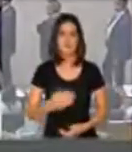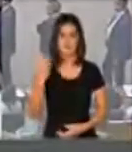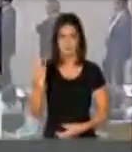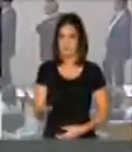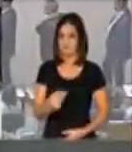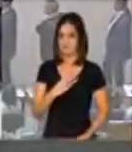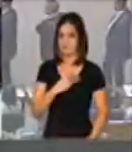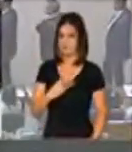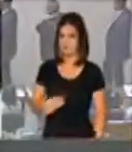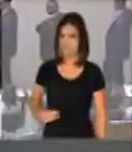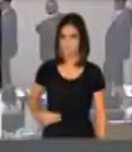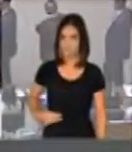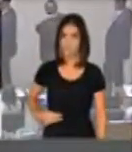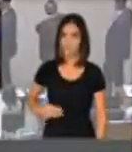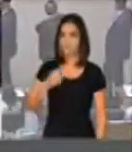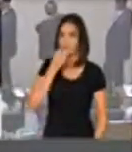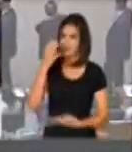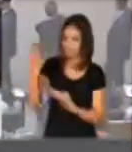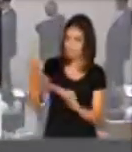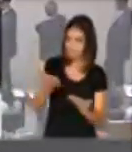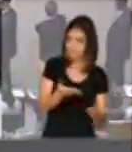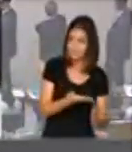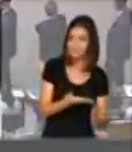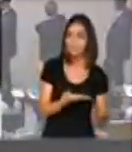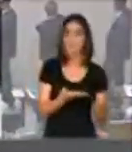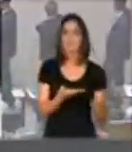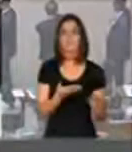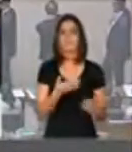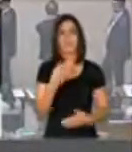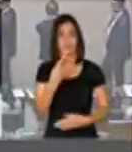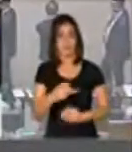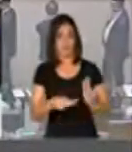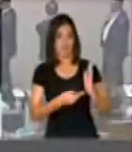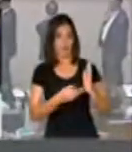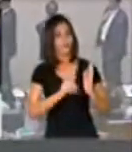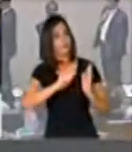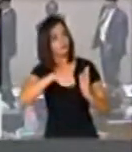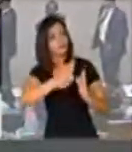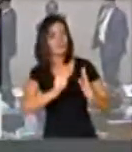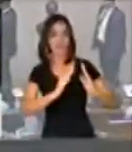Ministro, primeiro, bem-vindo a esta Casa do Povo.